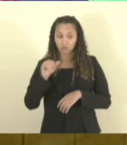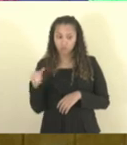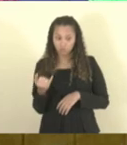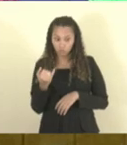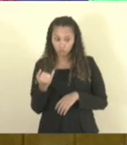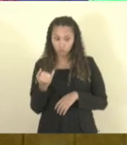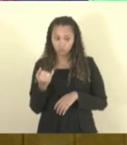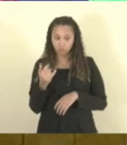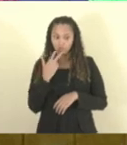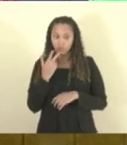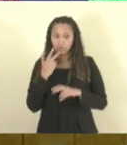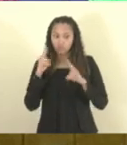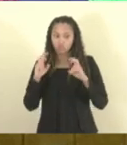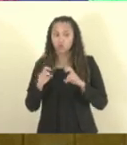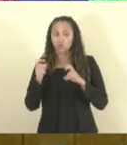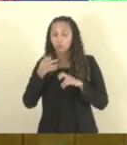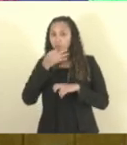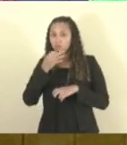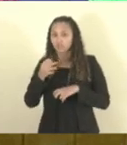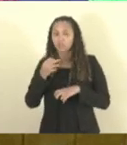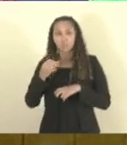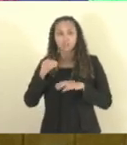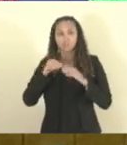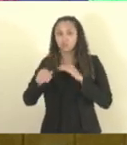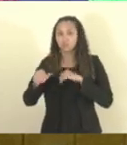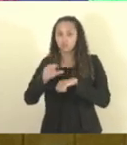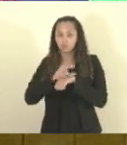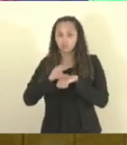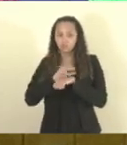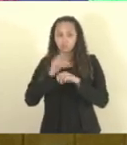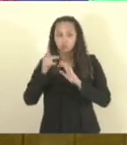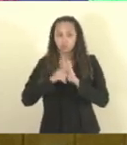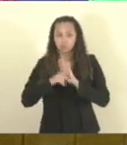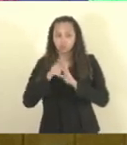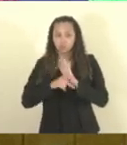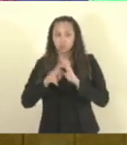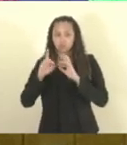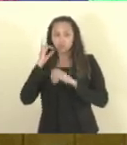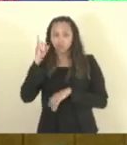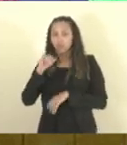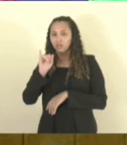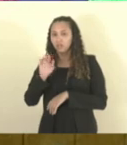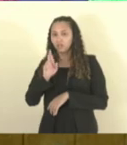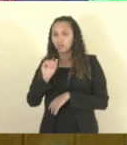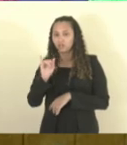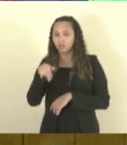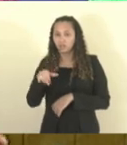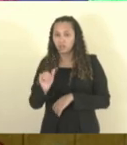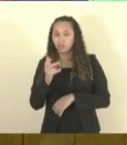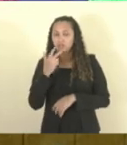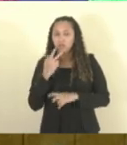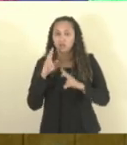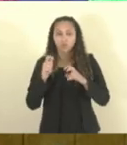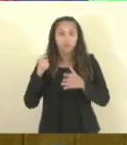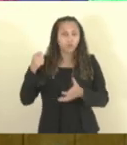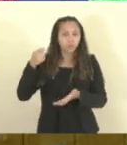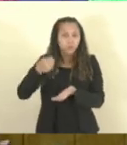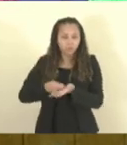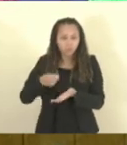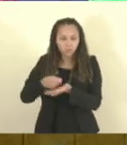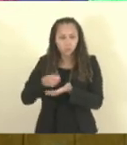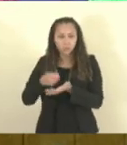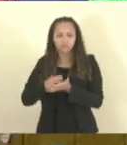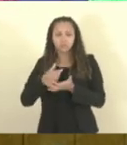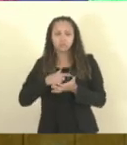colegiado deu parecer pela inconstitucionalidade ao projeto da deputada Irine Lopes, que torna obrigatória a